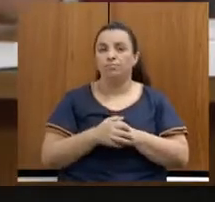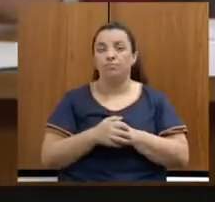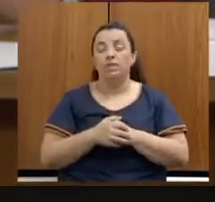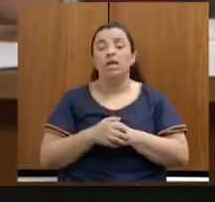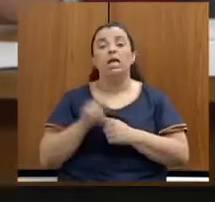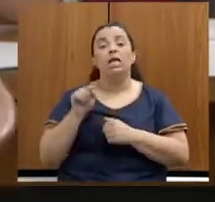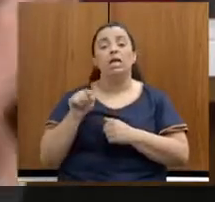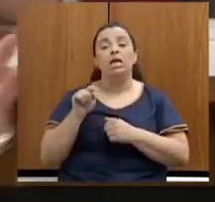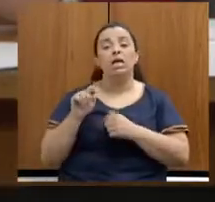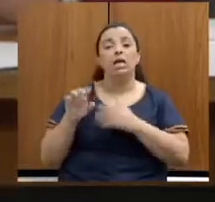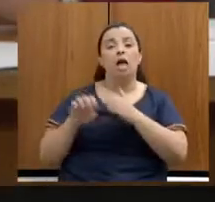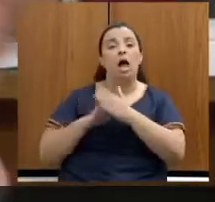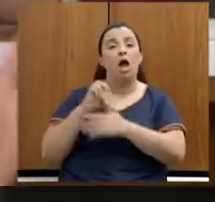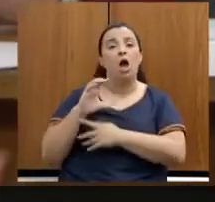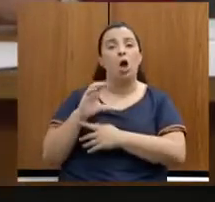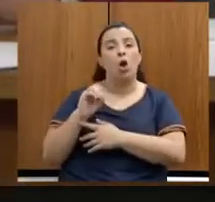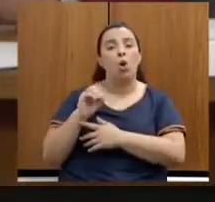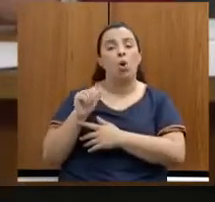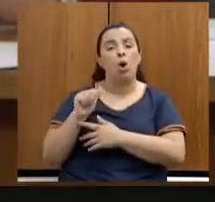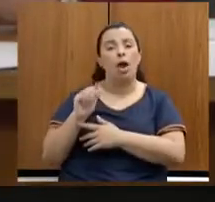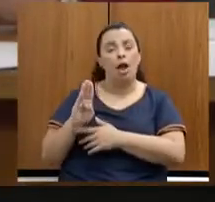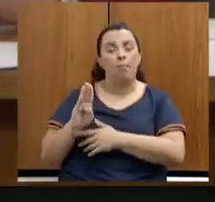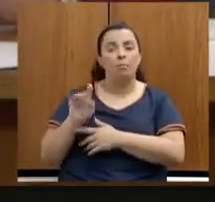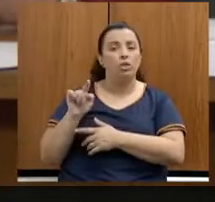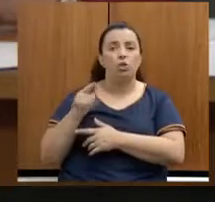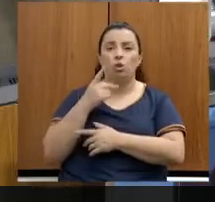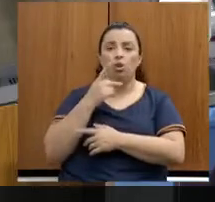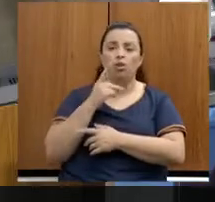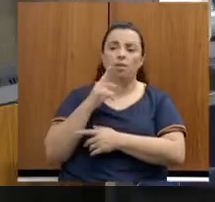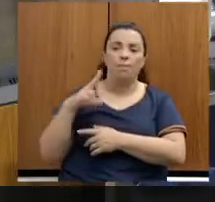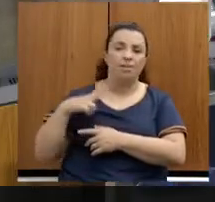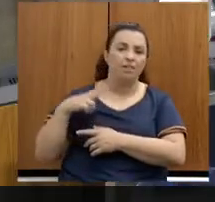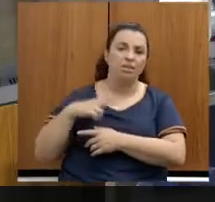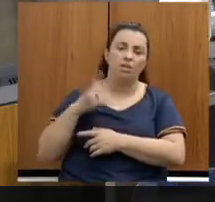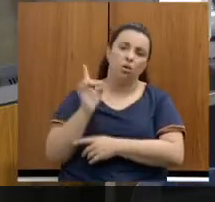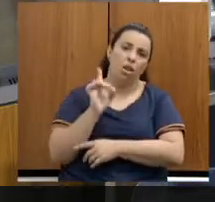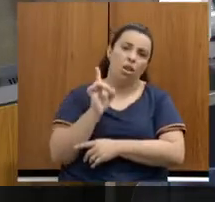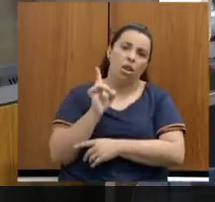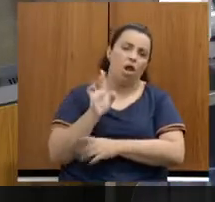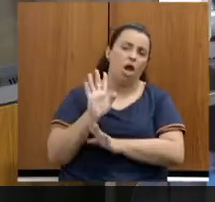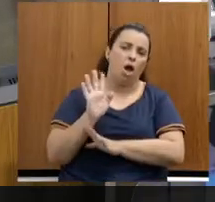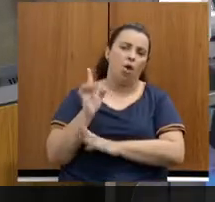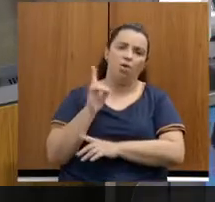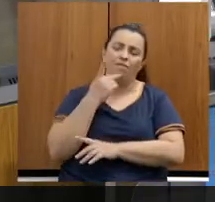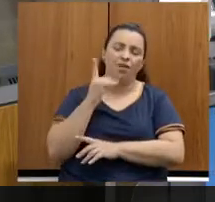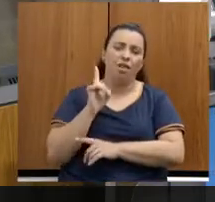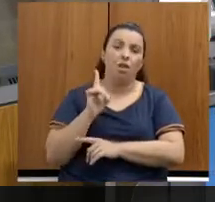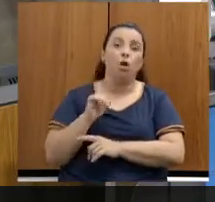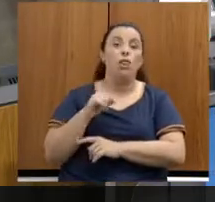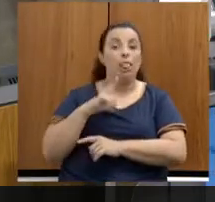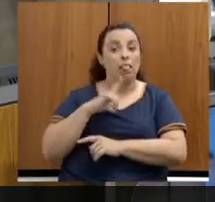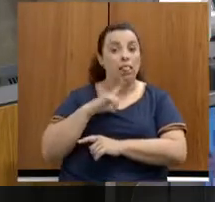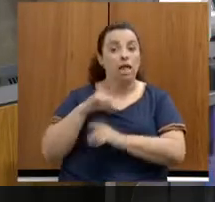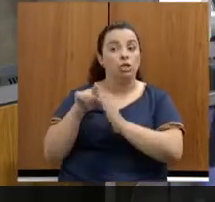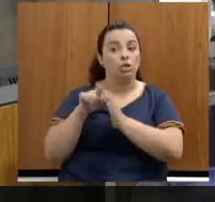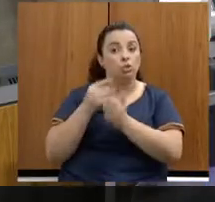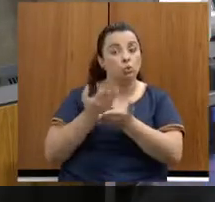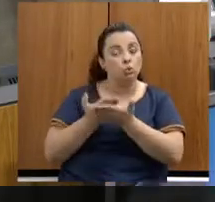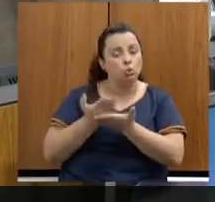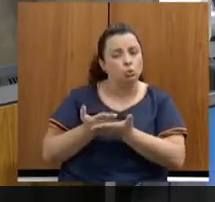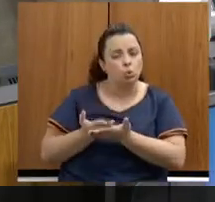Coab, ela não se fala em privatização, nós estamos fazendo vários estudos, nós estamos hoje